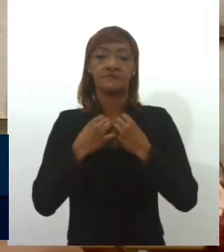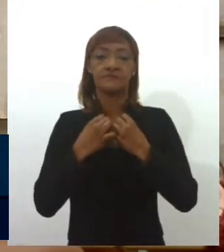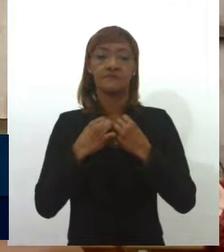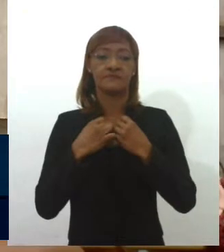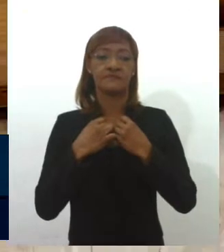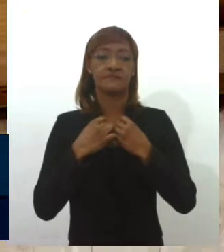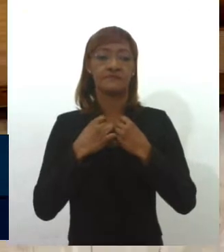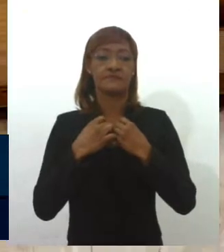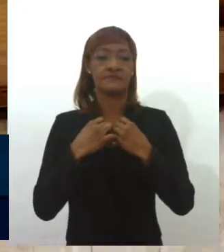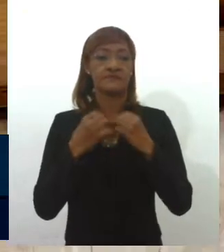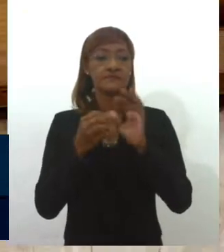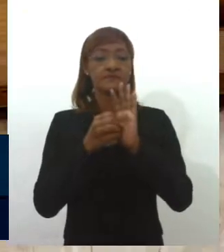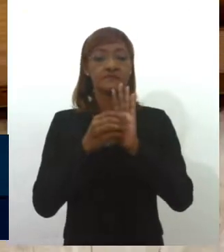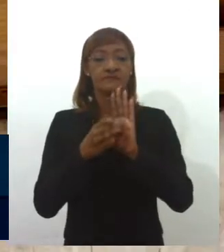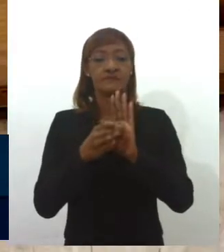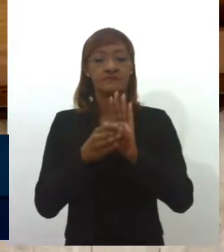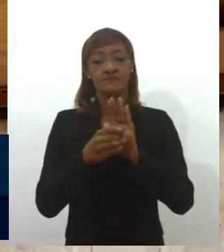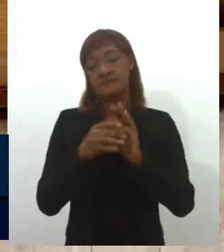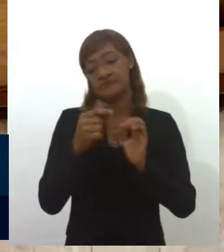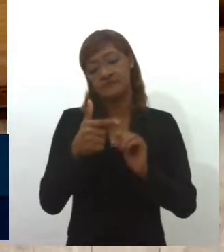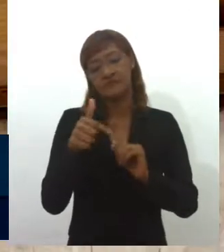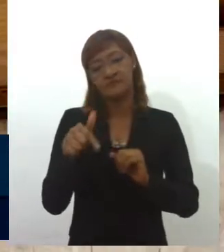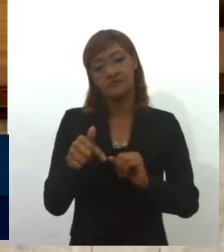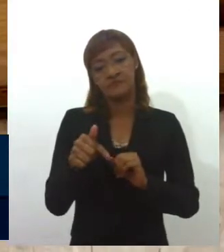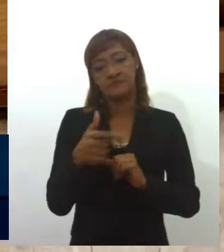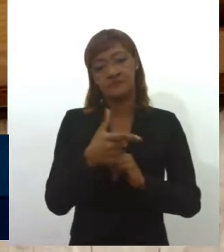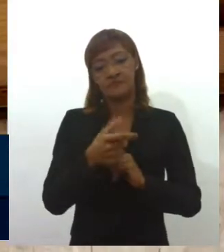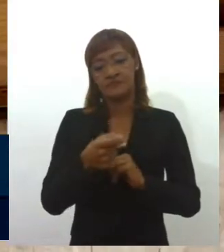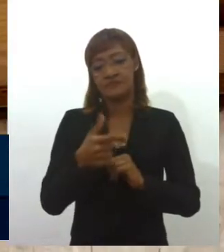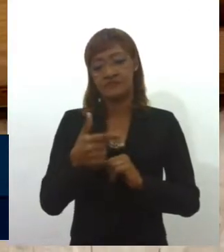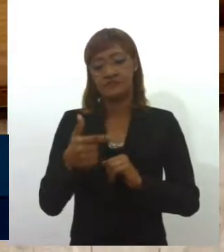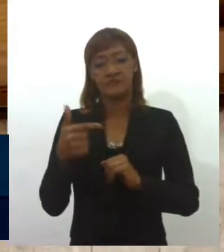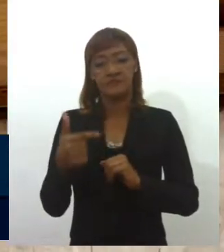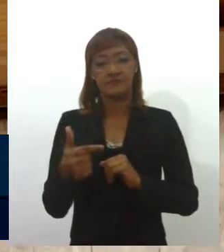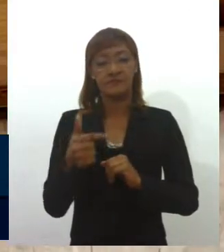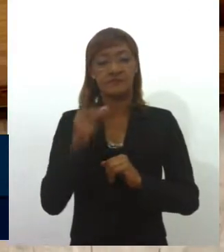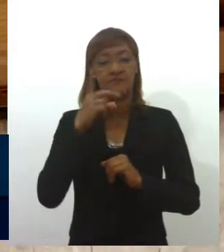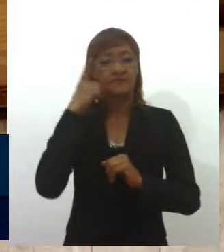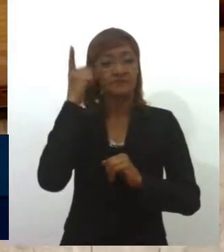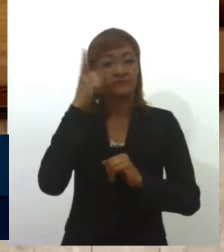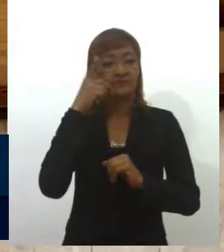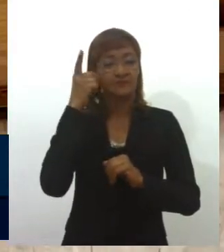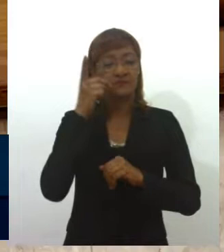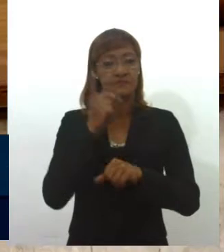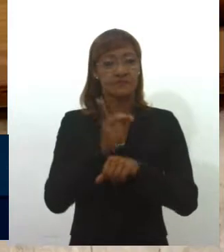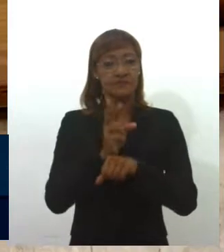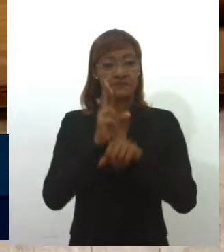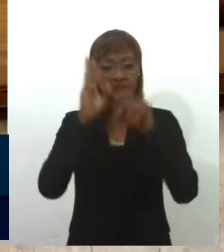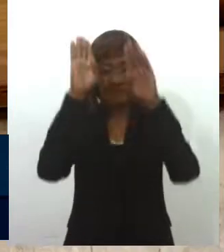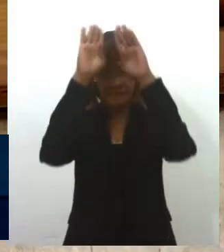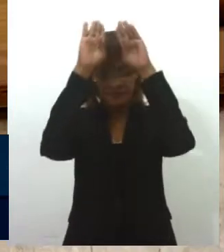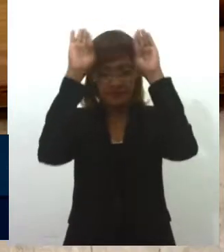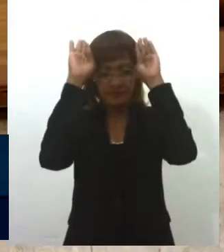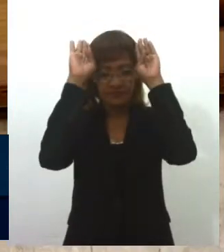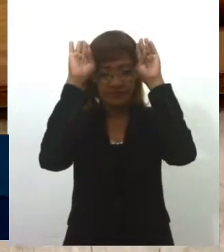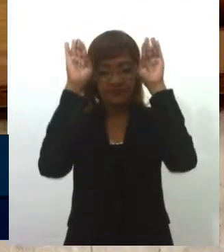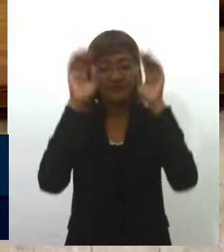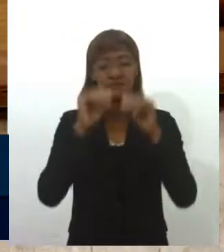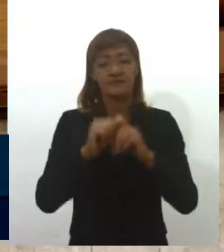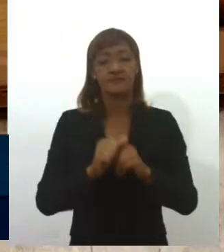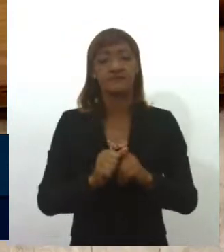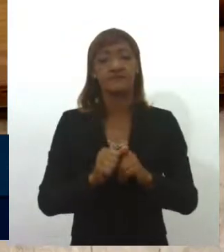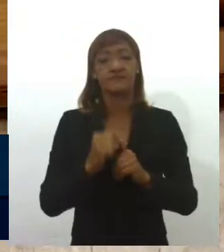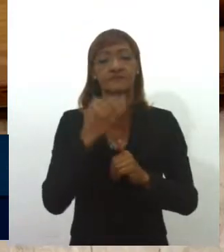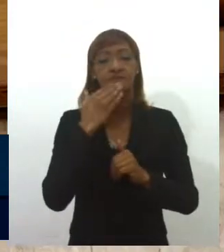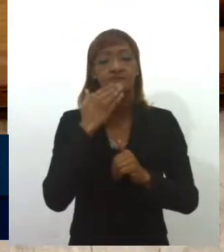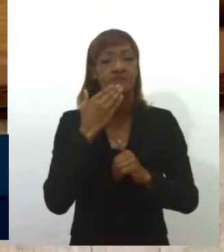Indicação número 27-2022, de autoria do deputado doutor Samuel. Solicita